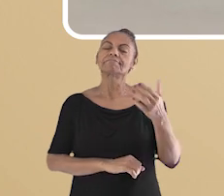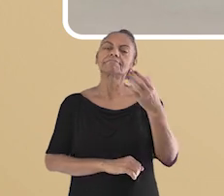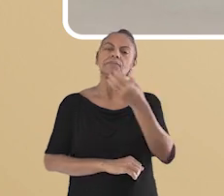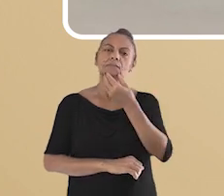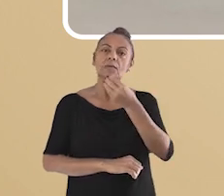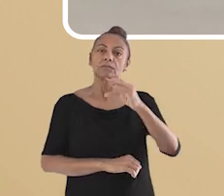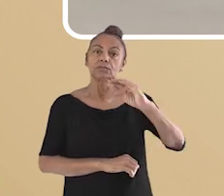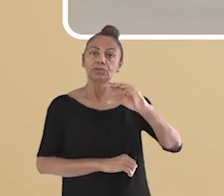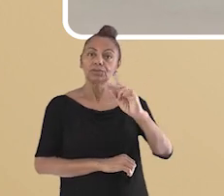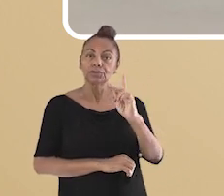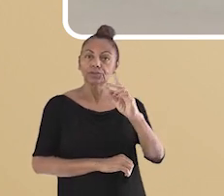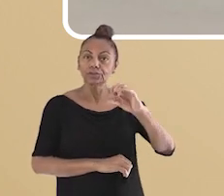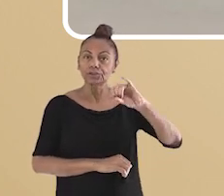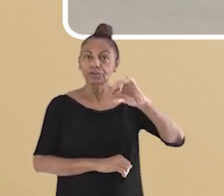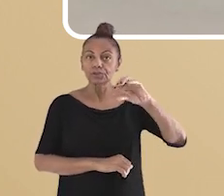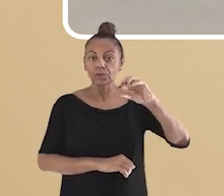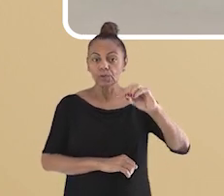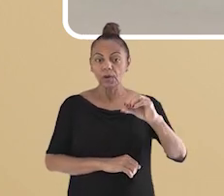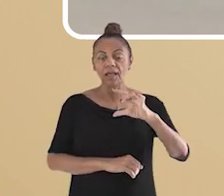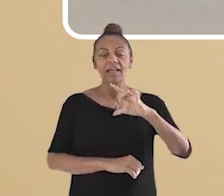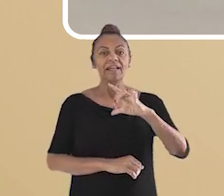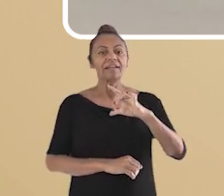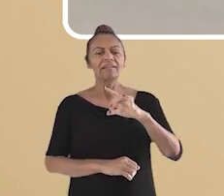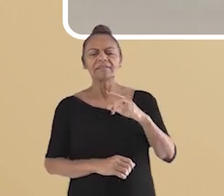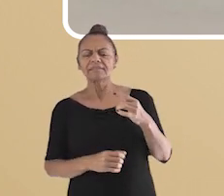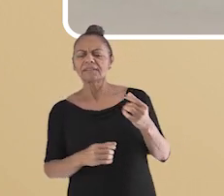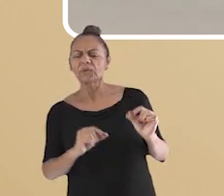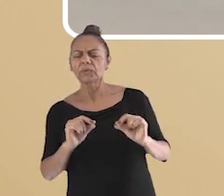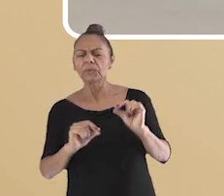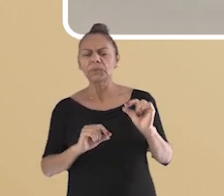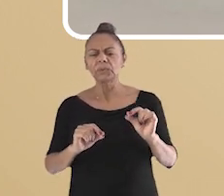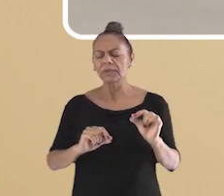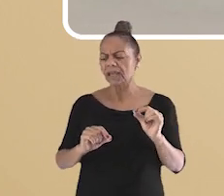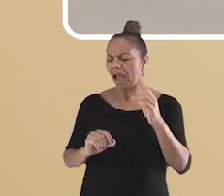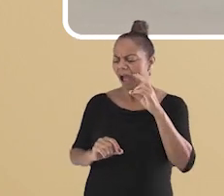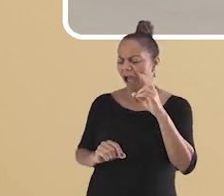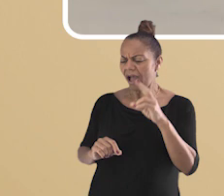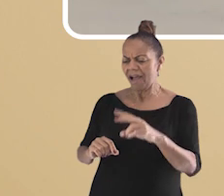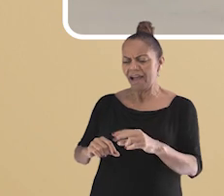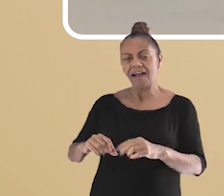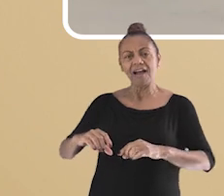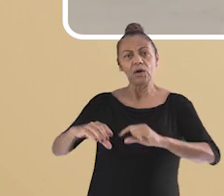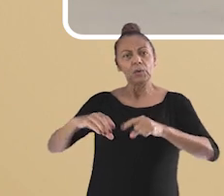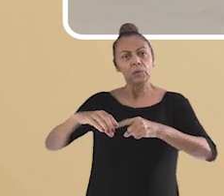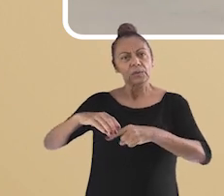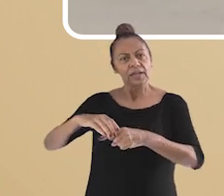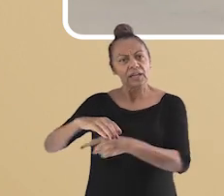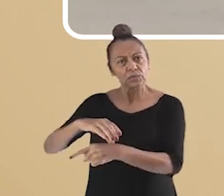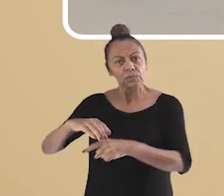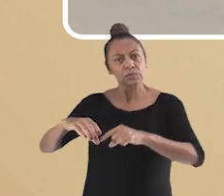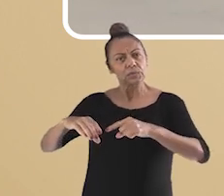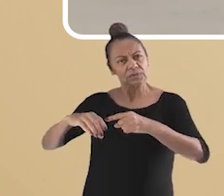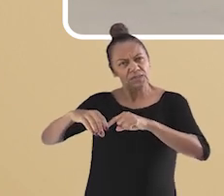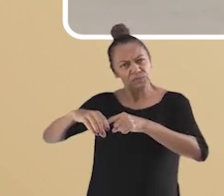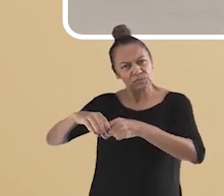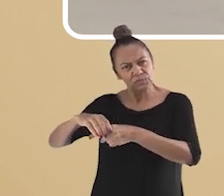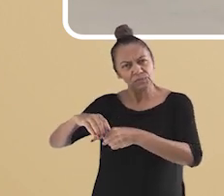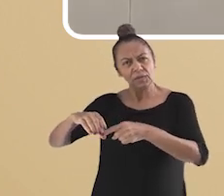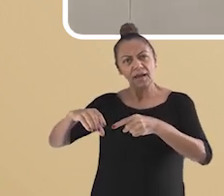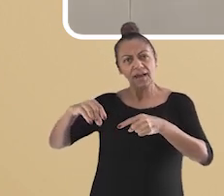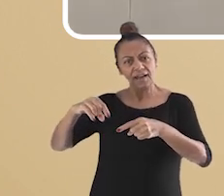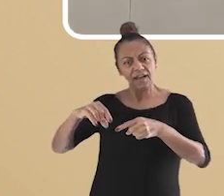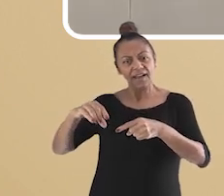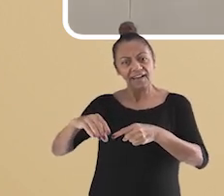fascinado observando com a lupa um tatu bolinha que andava tranquilo entre as folhas E que veio caminhando para sua